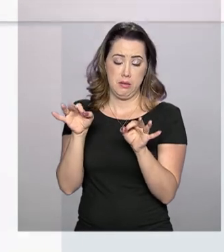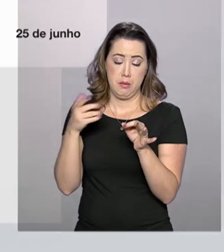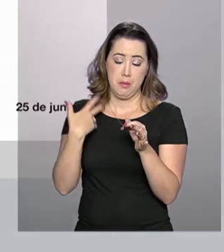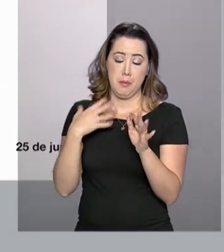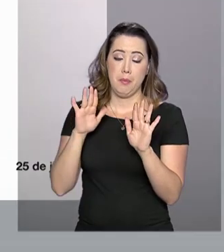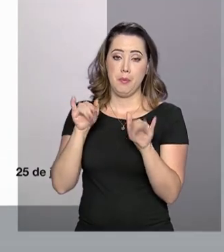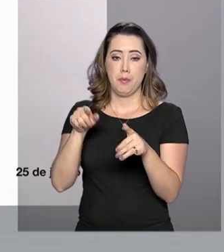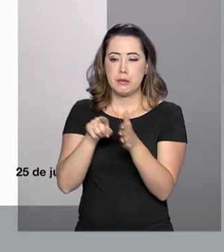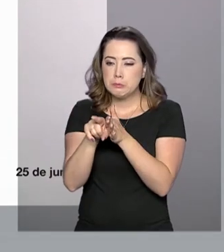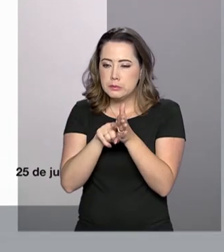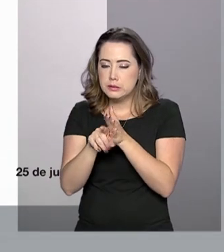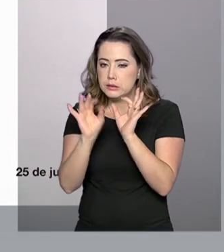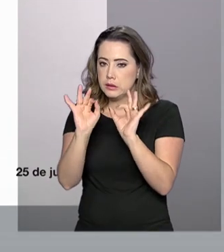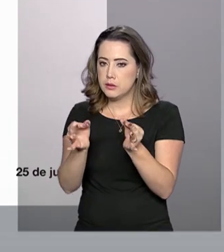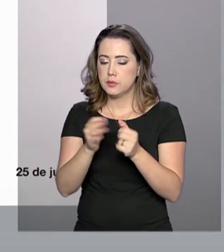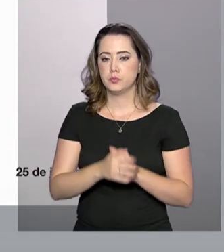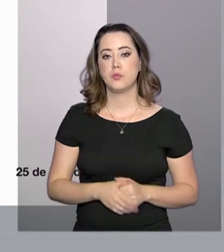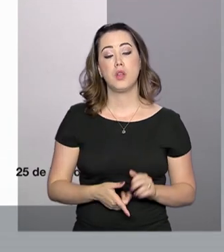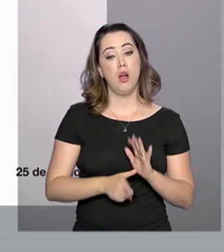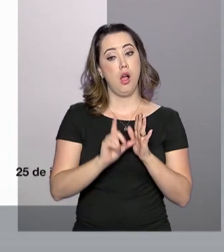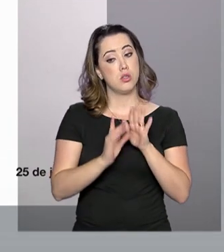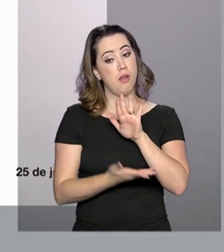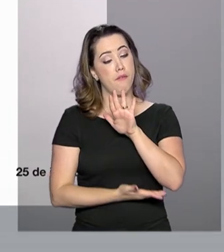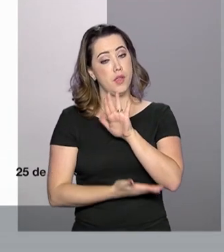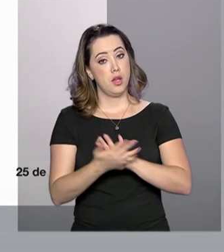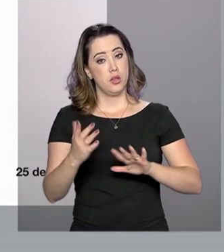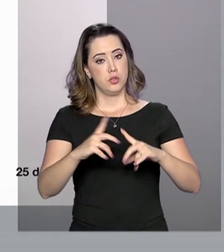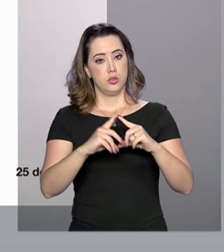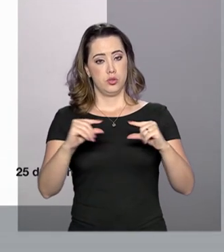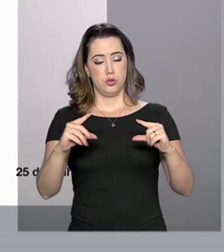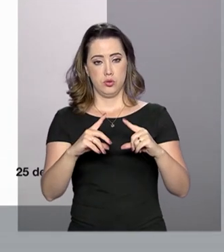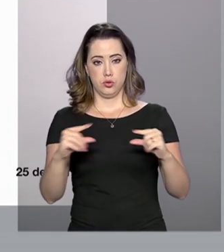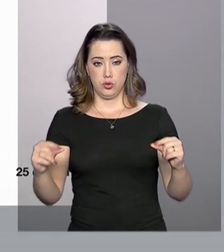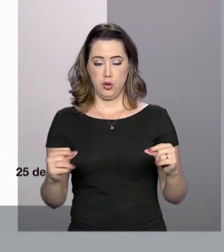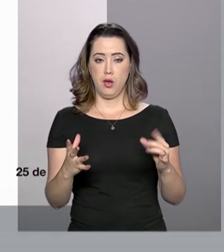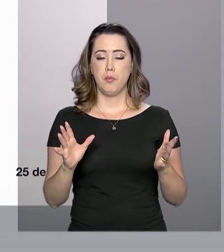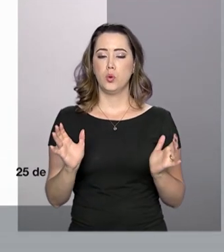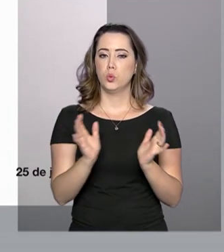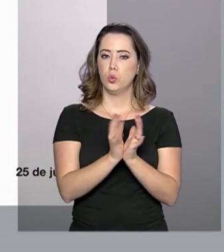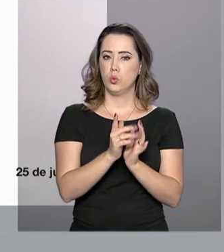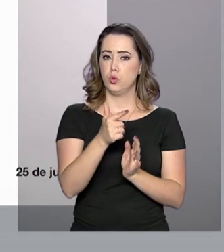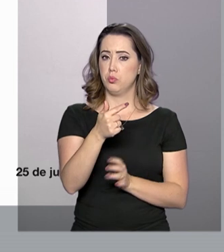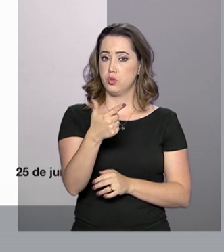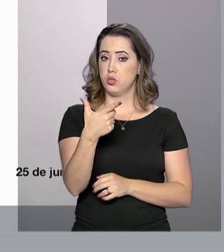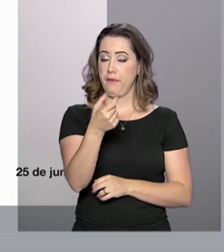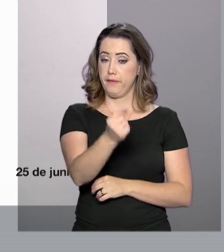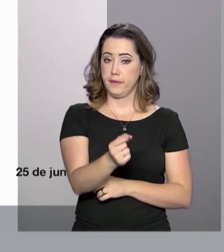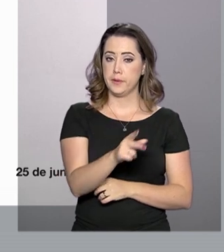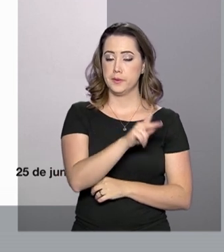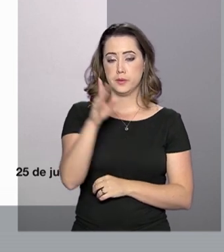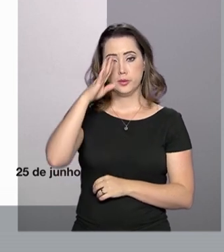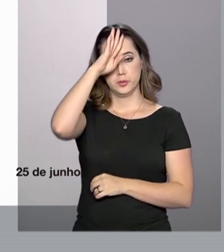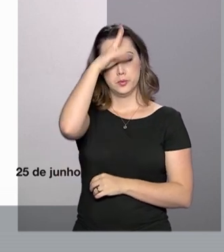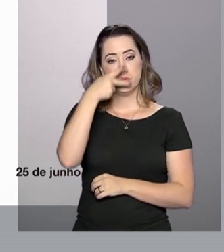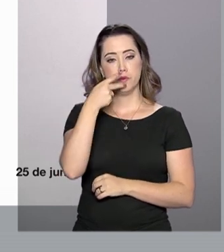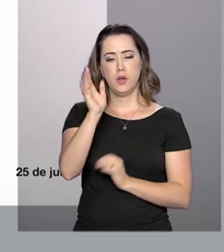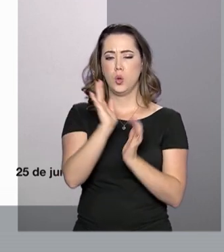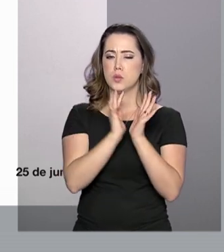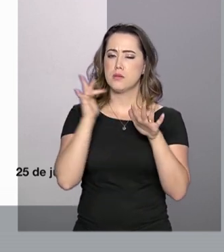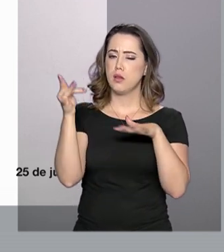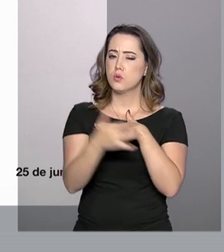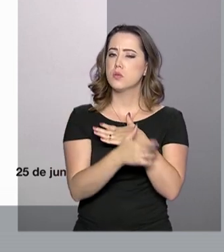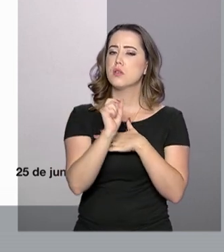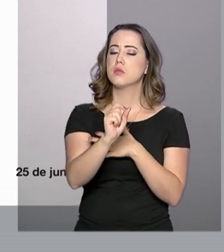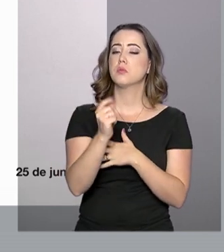embarcar para o Japão, onde participará da cúpula de líderes do G20, o presidente Jair Bolsonaro disse pelas redes sociais